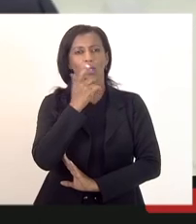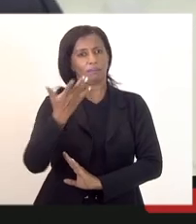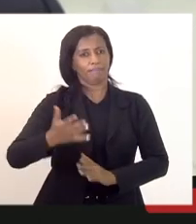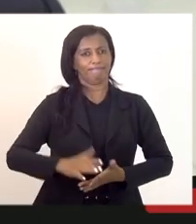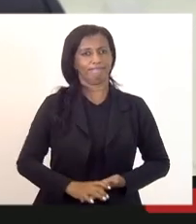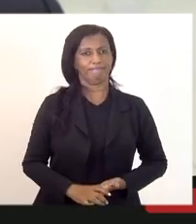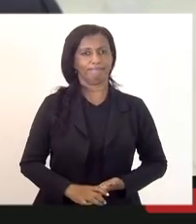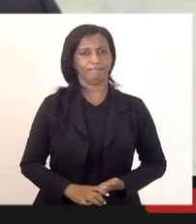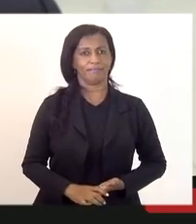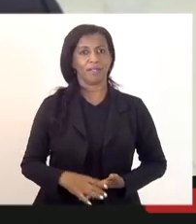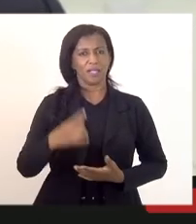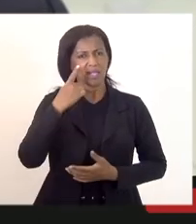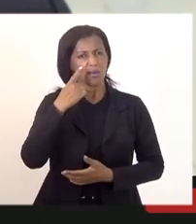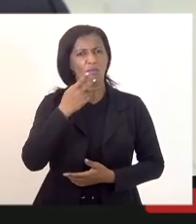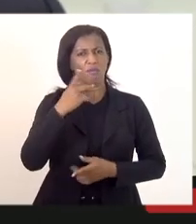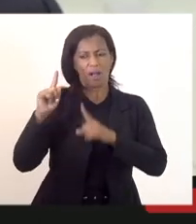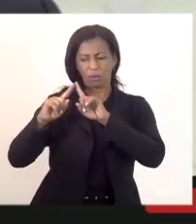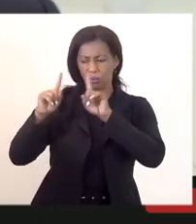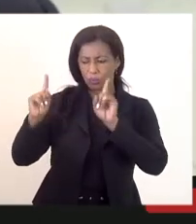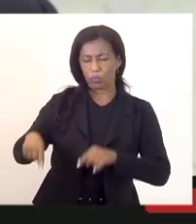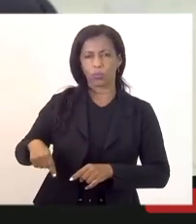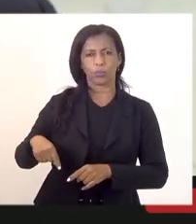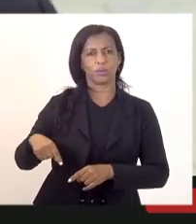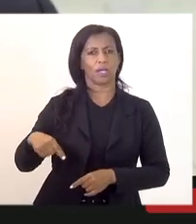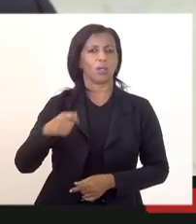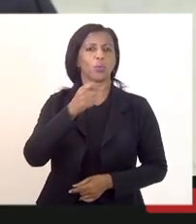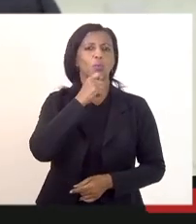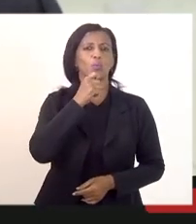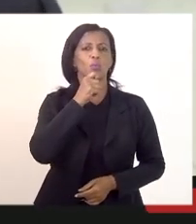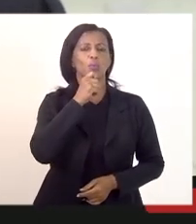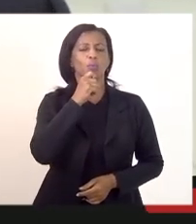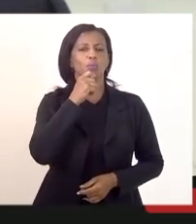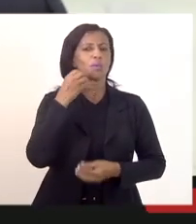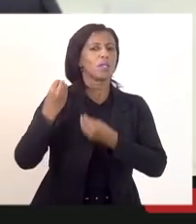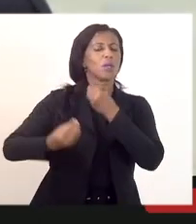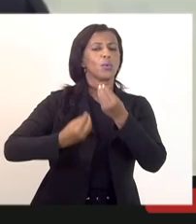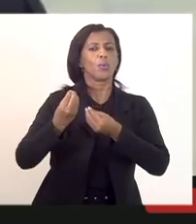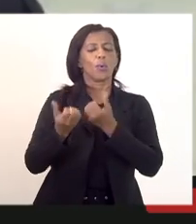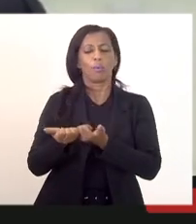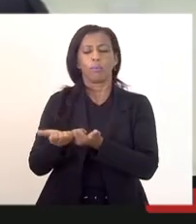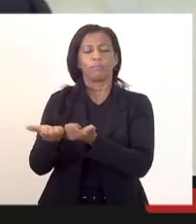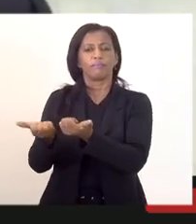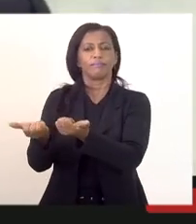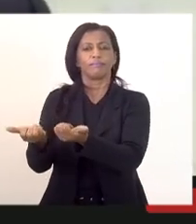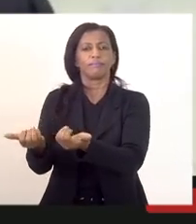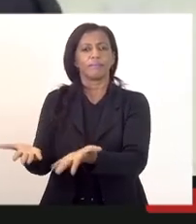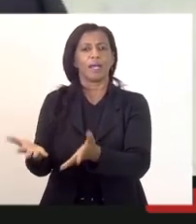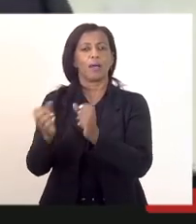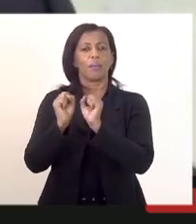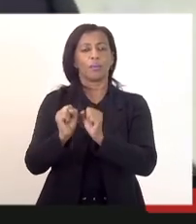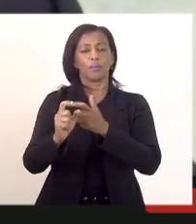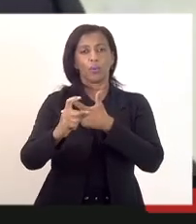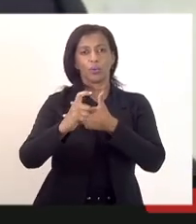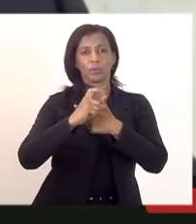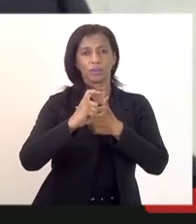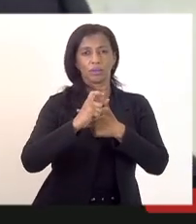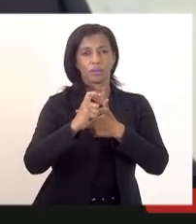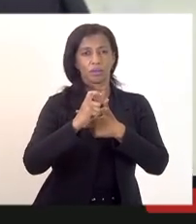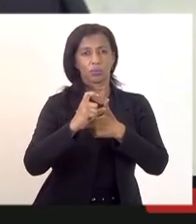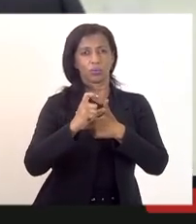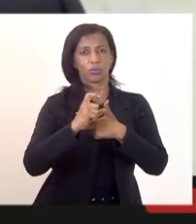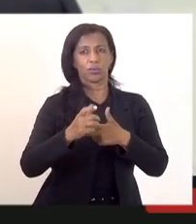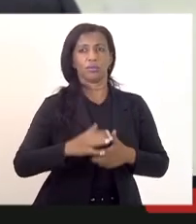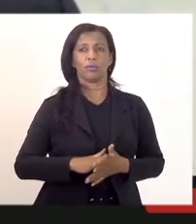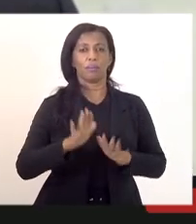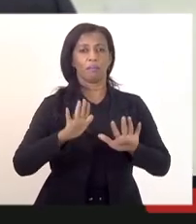que a gente não tem caneta para poder entregar a gente não é o poder executivo mas a gente